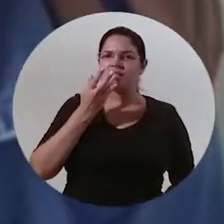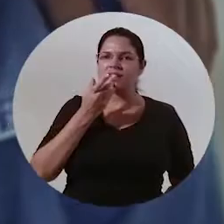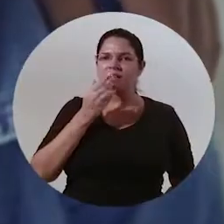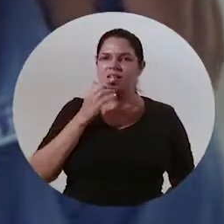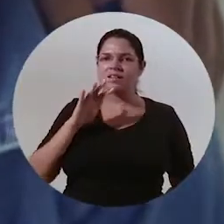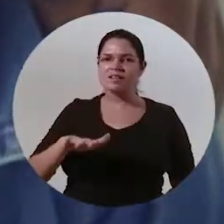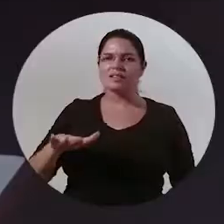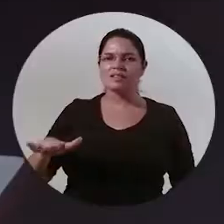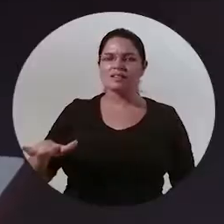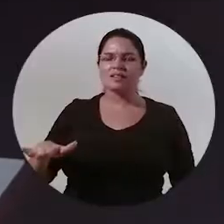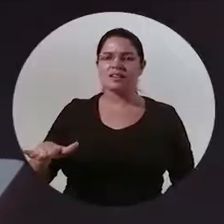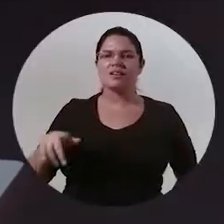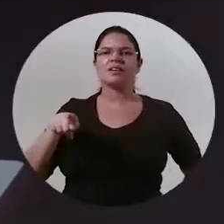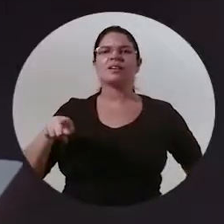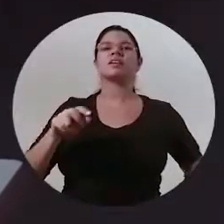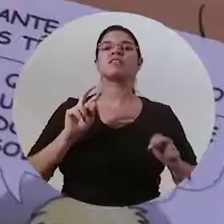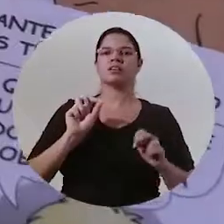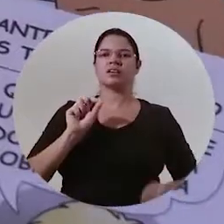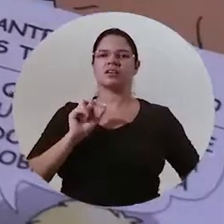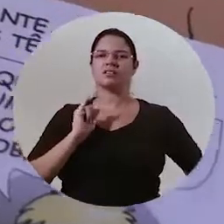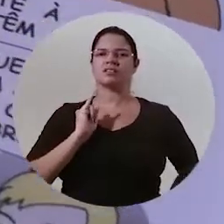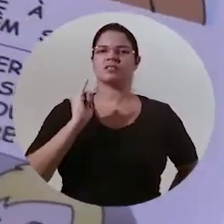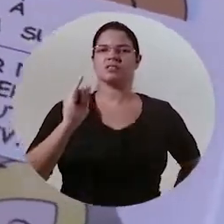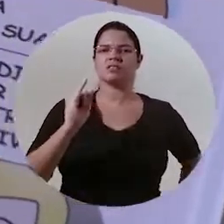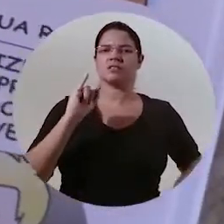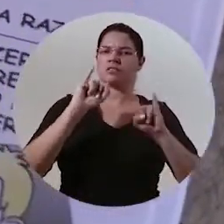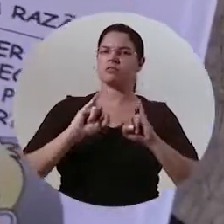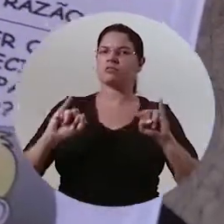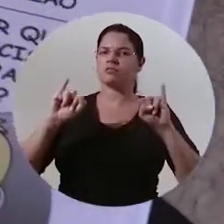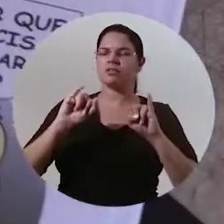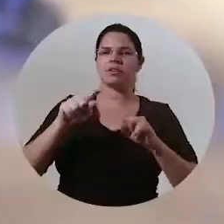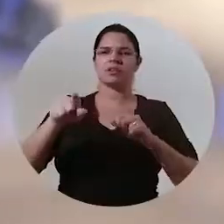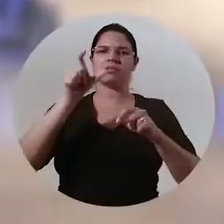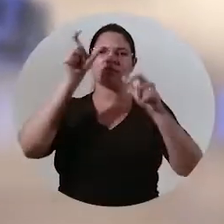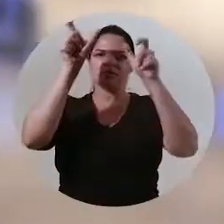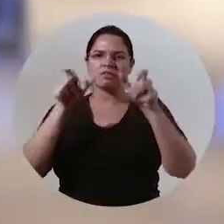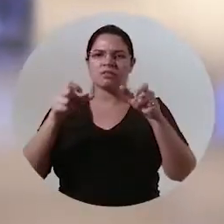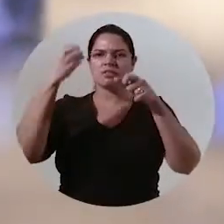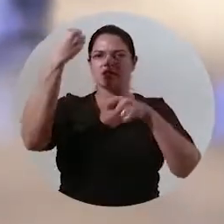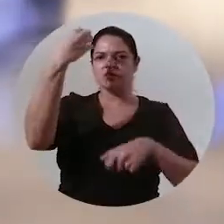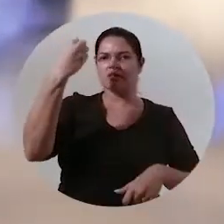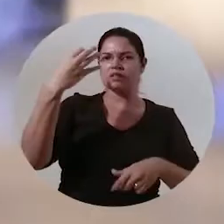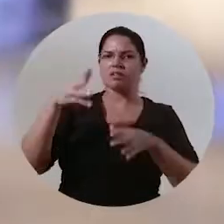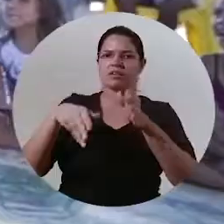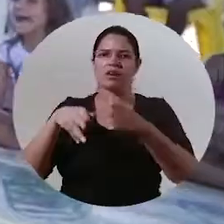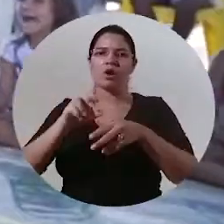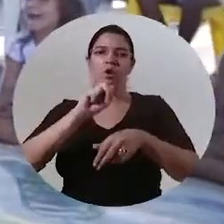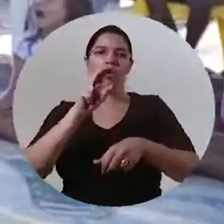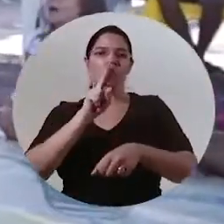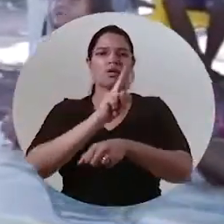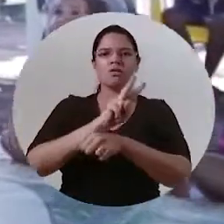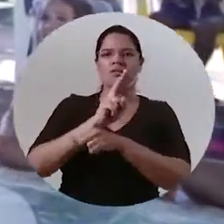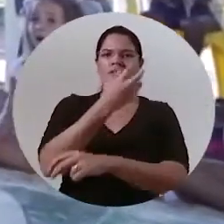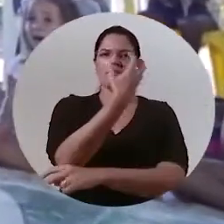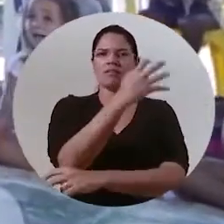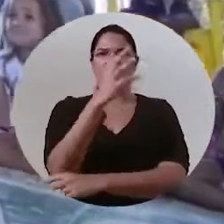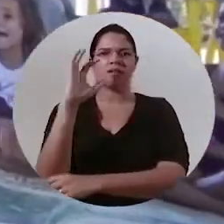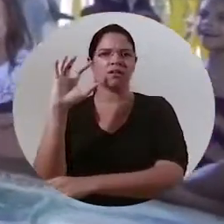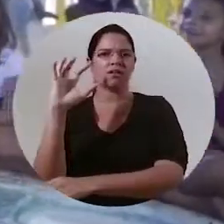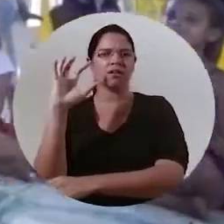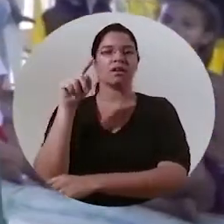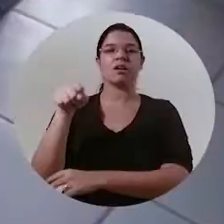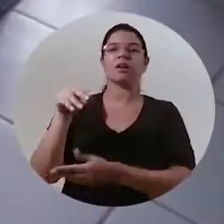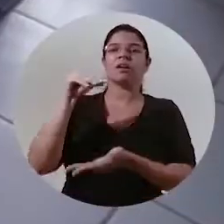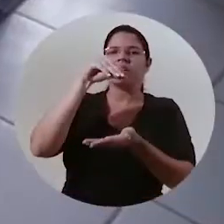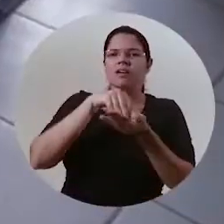crianças nossos pequenos tocamos com informação seja nas regras de trânsito ou o cuidado com